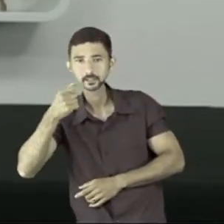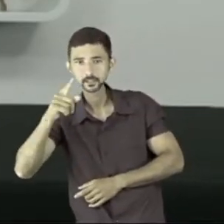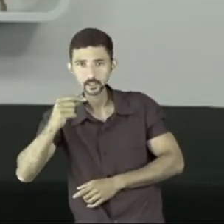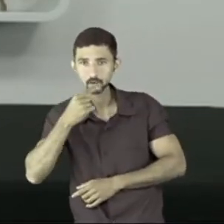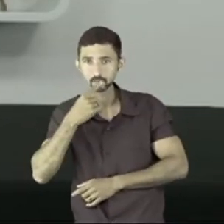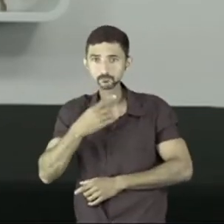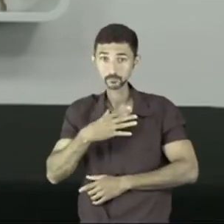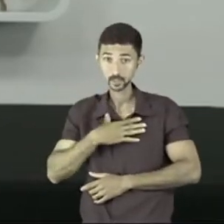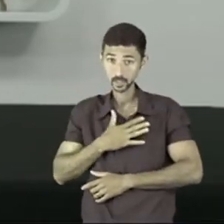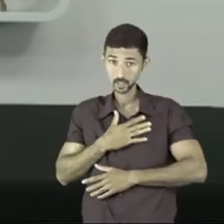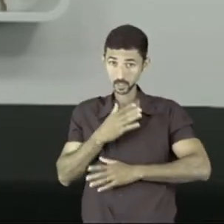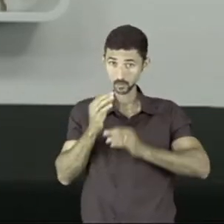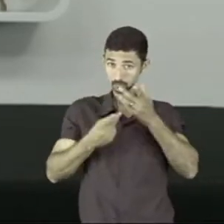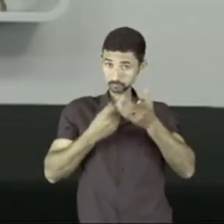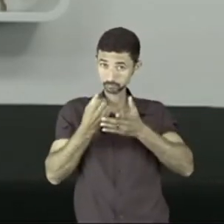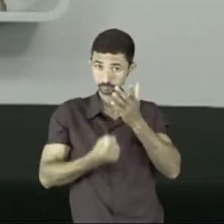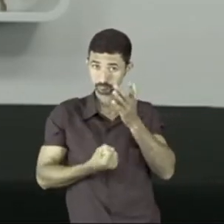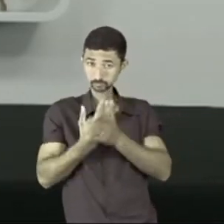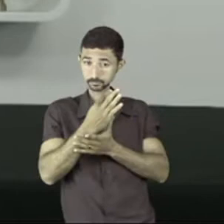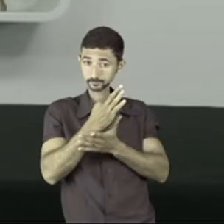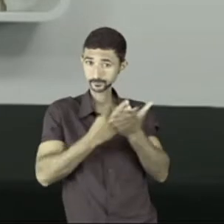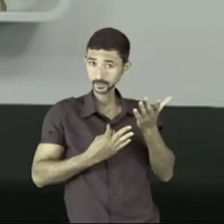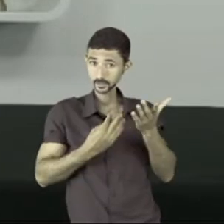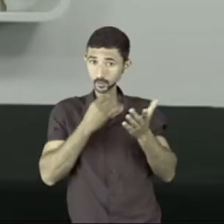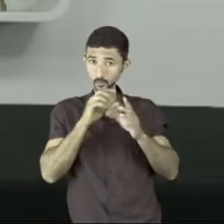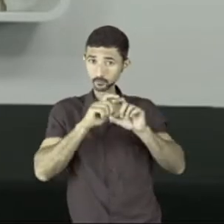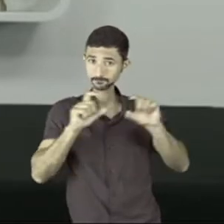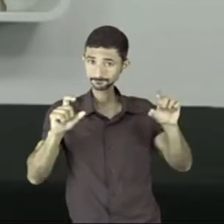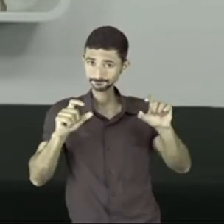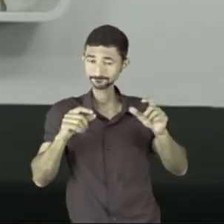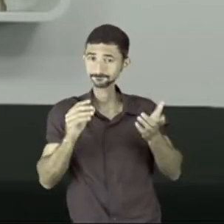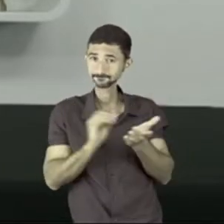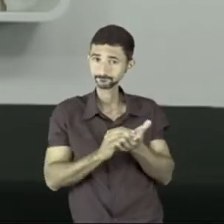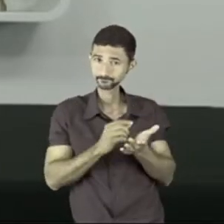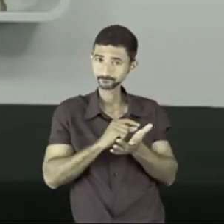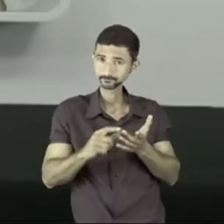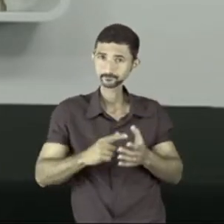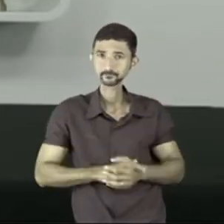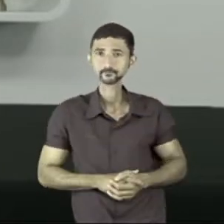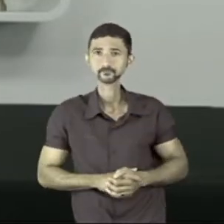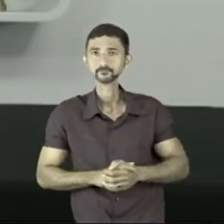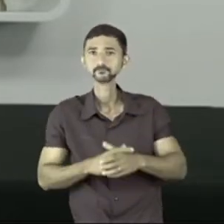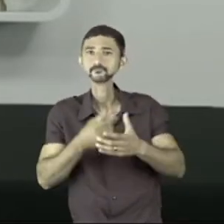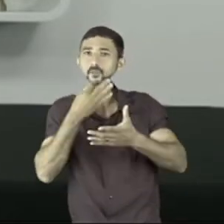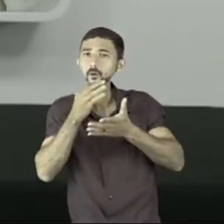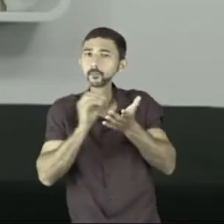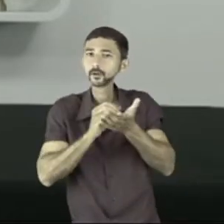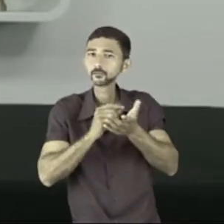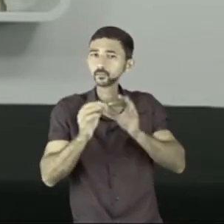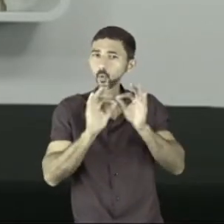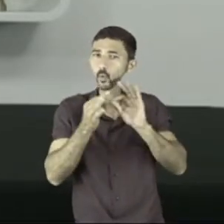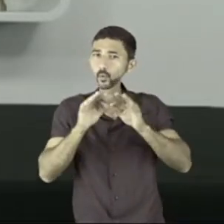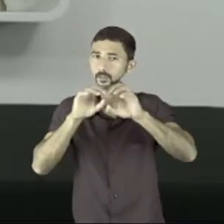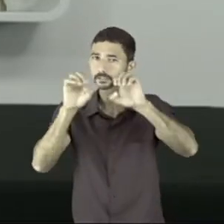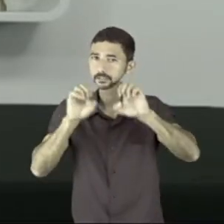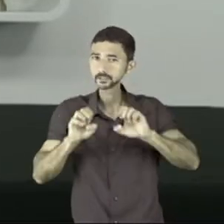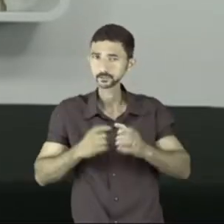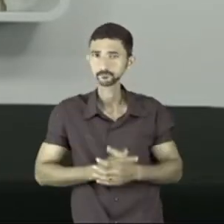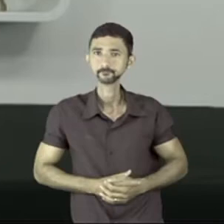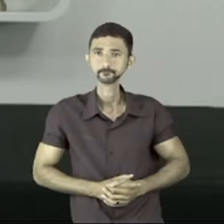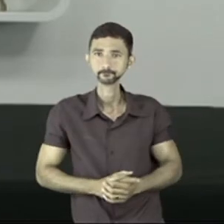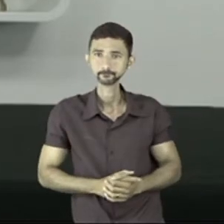é a sua tese desenvolvida num determinado parágrafo, lógico que de maneira muito crítica e bem estruturada